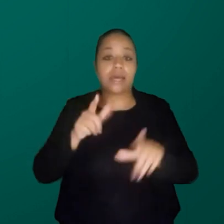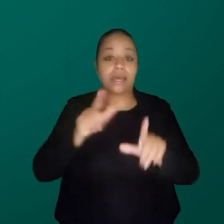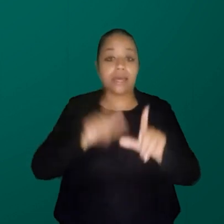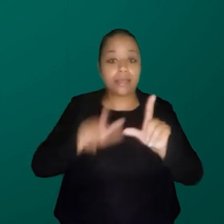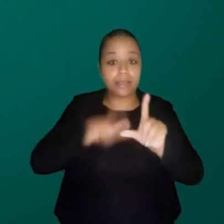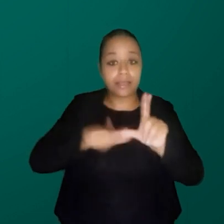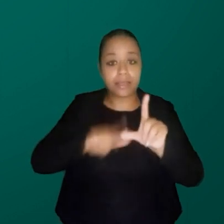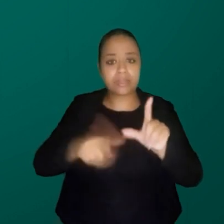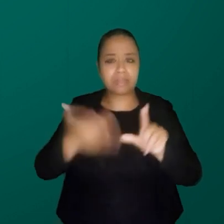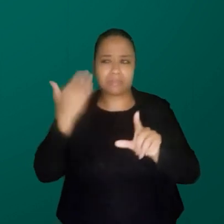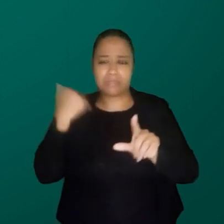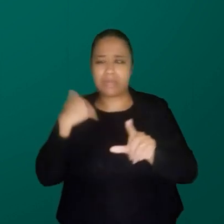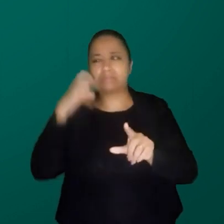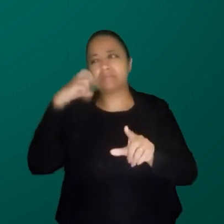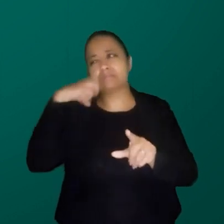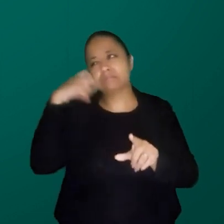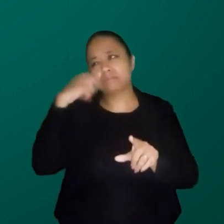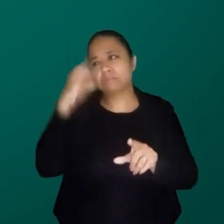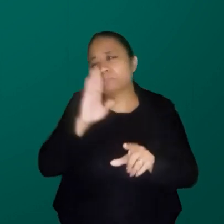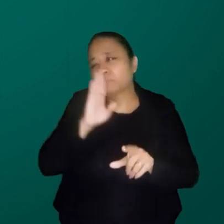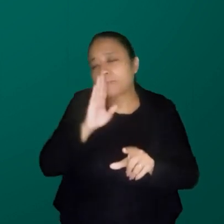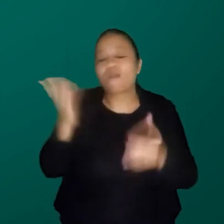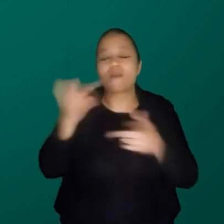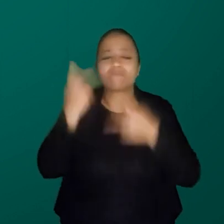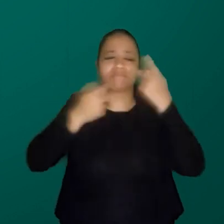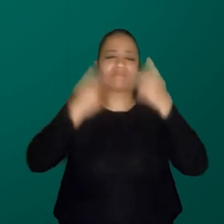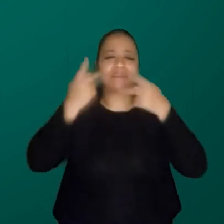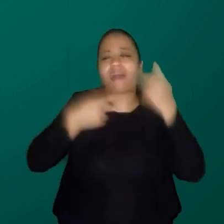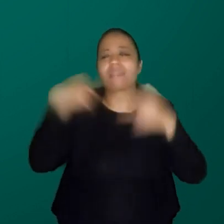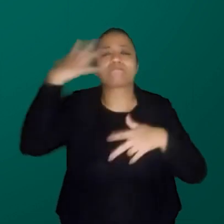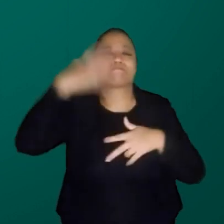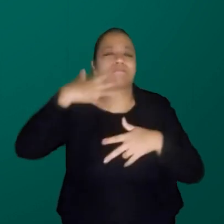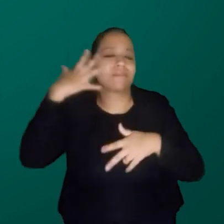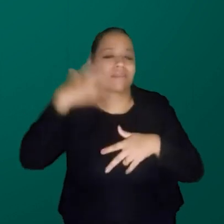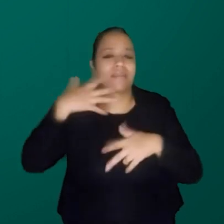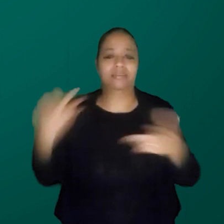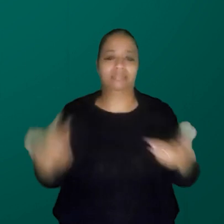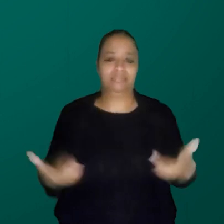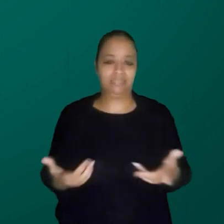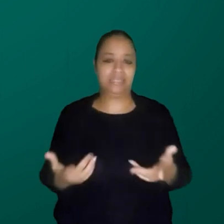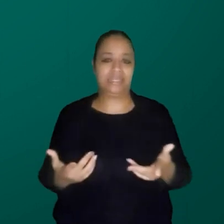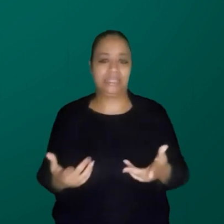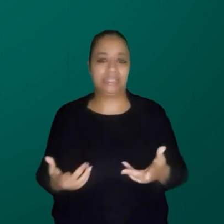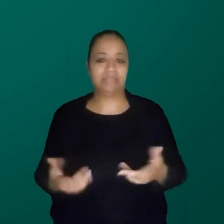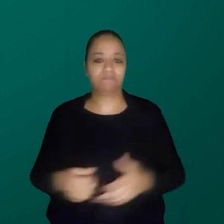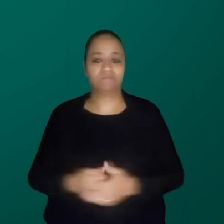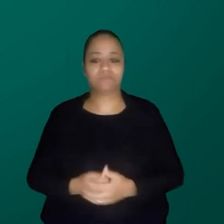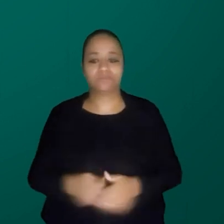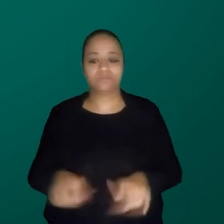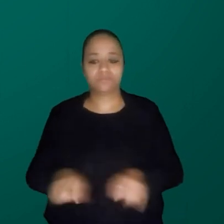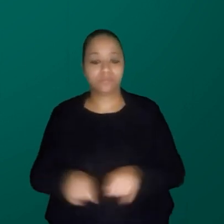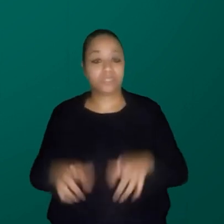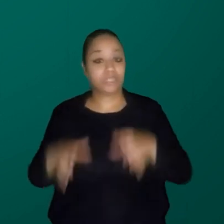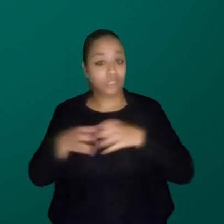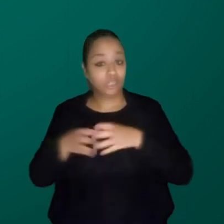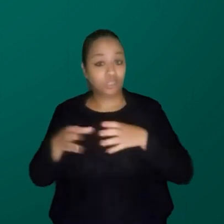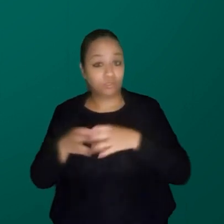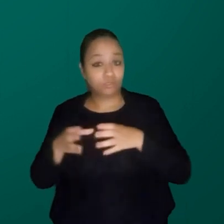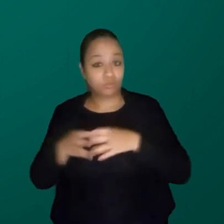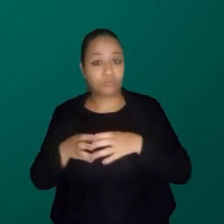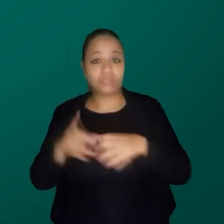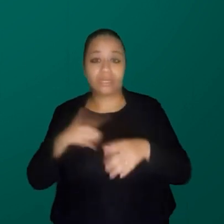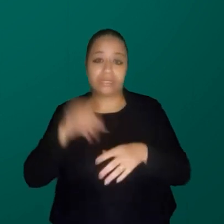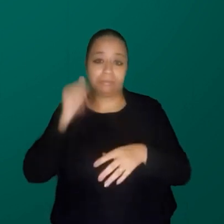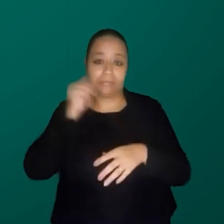quase nem falava no início, e agora ela já fala da palestra. E, assim, esse grupo, né? Tem algumas meninas